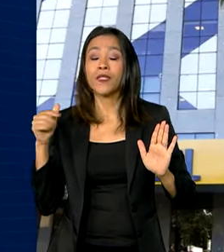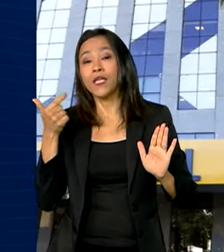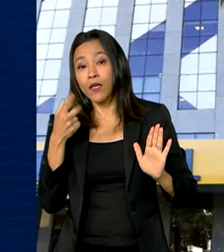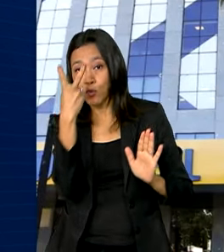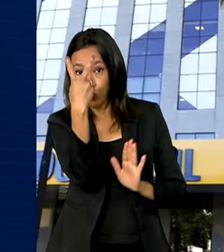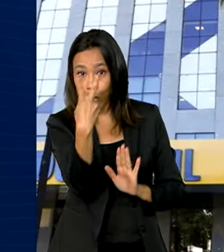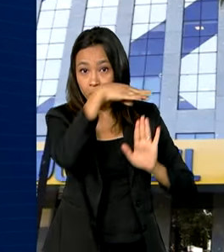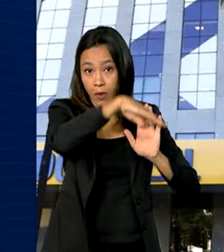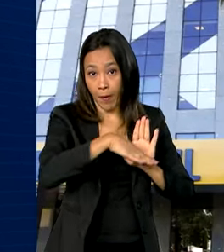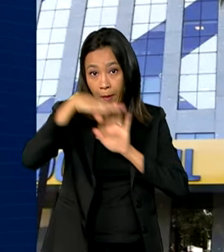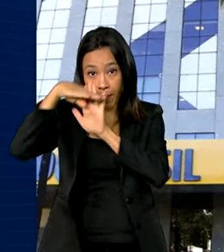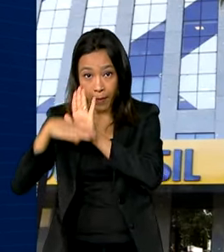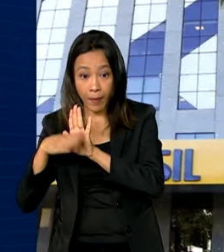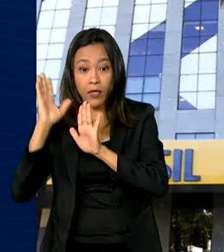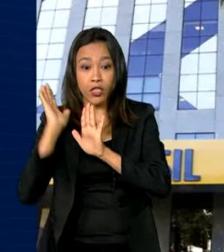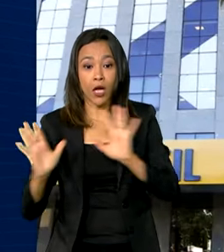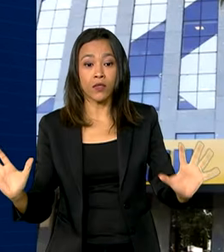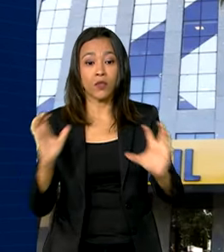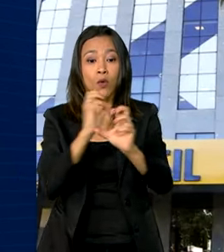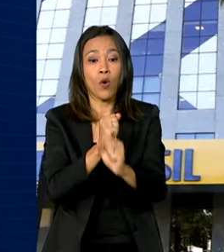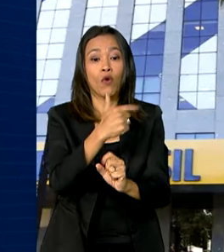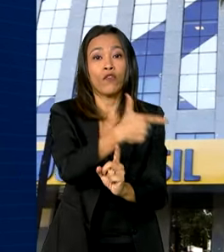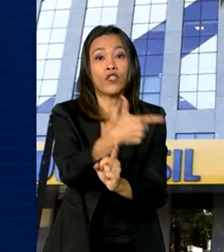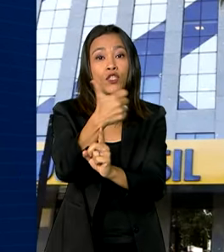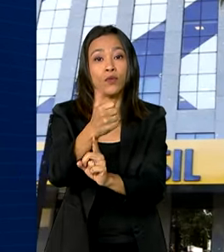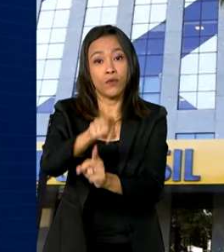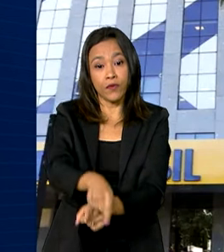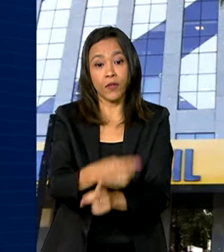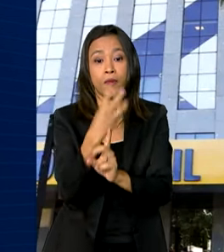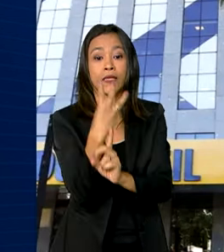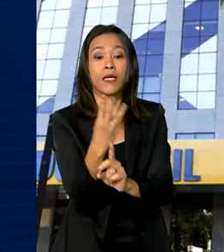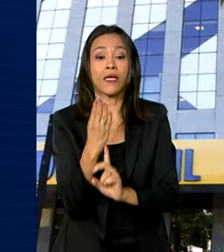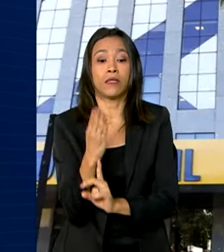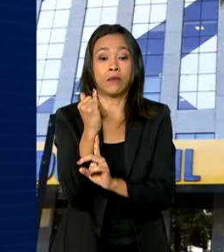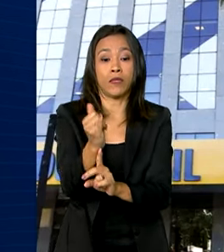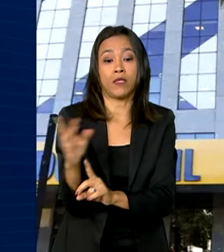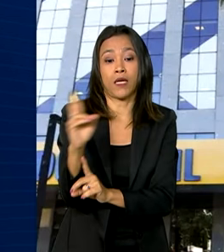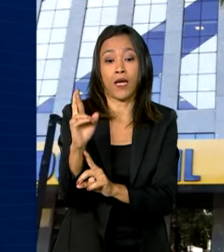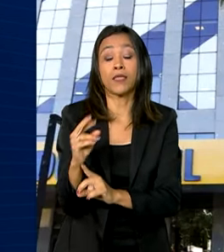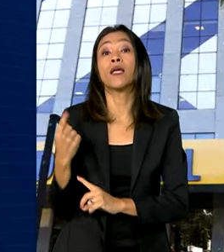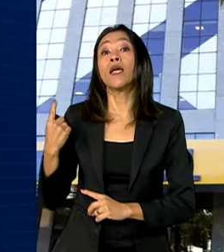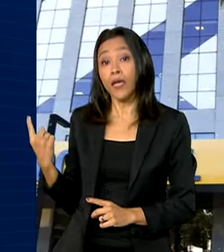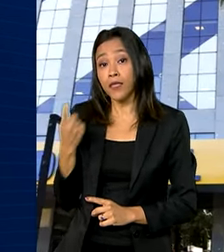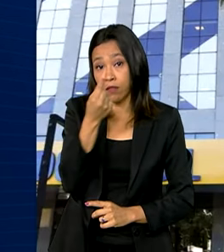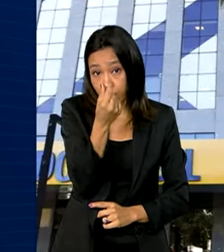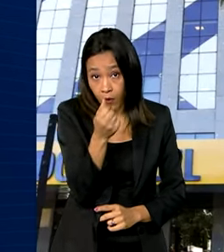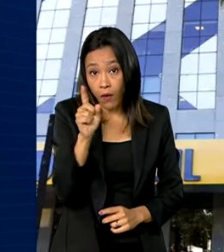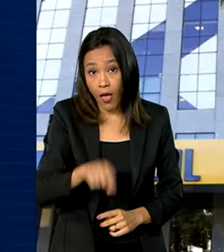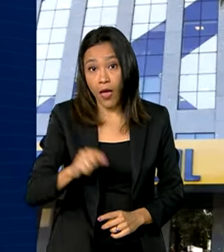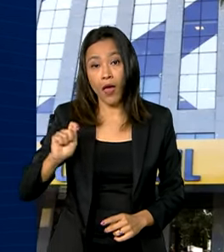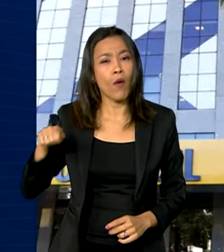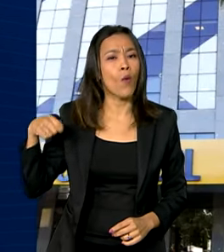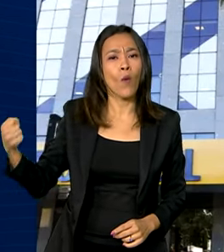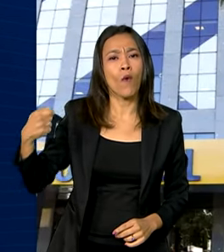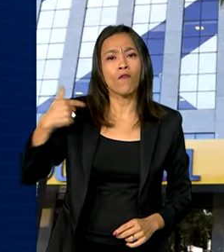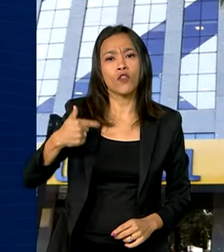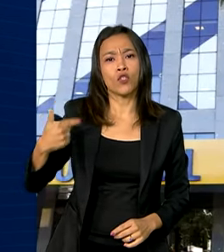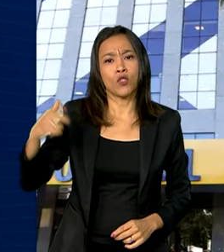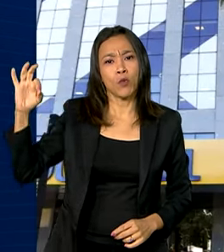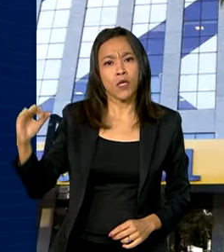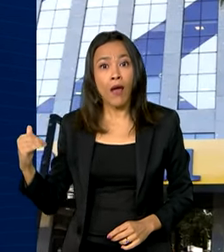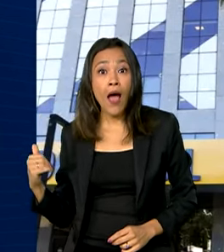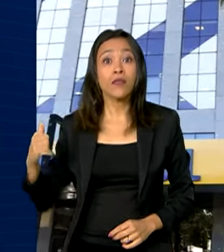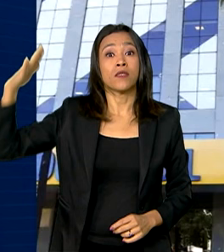Pronamp, foram R$ 21,3 bilhões, valor 22% superior